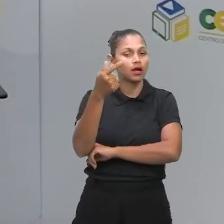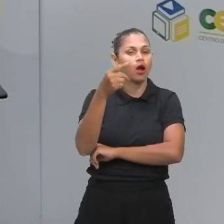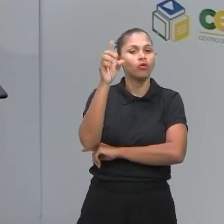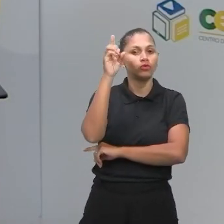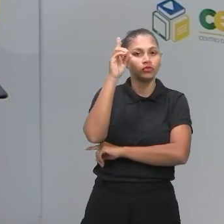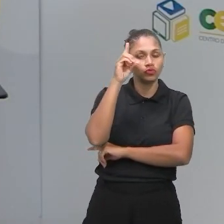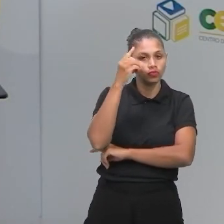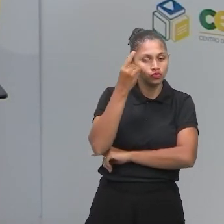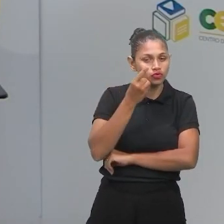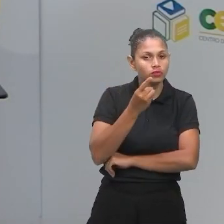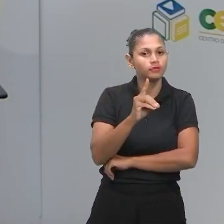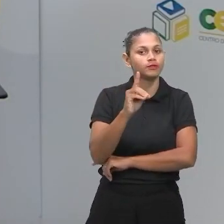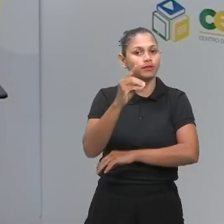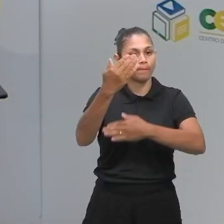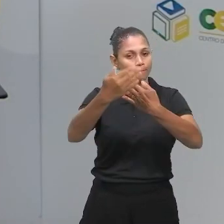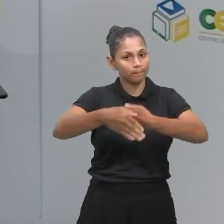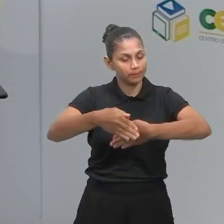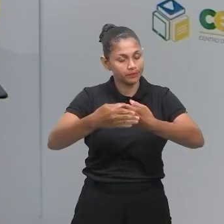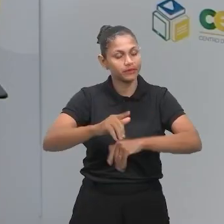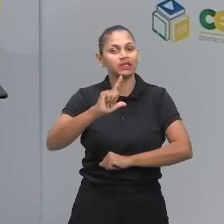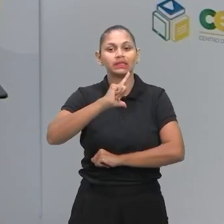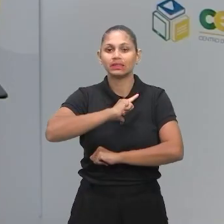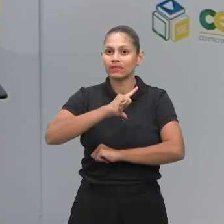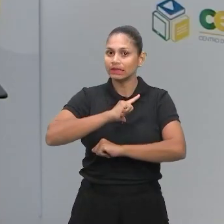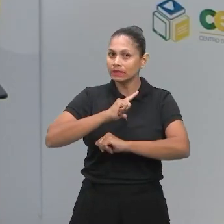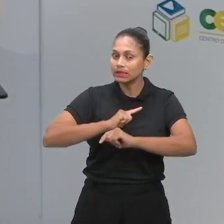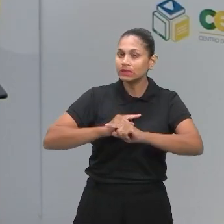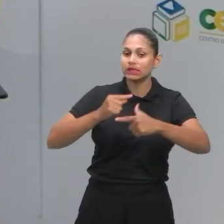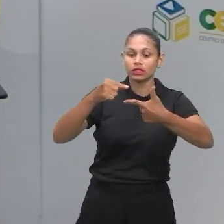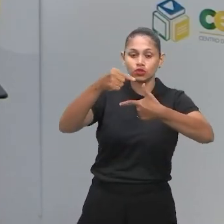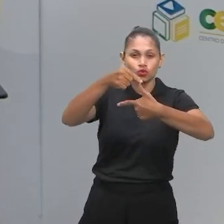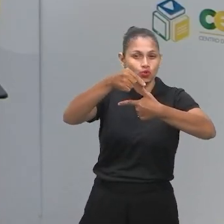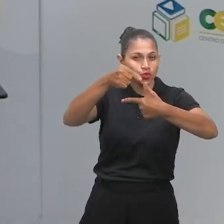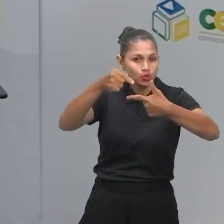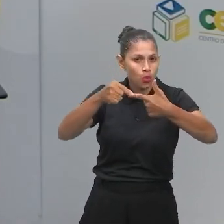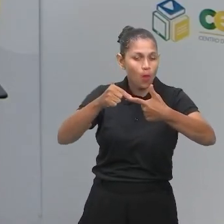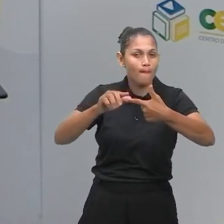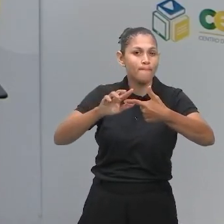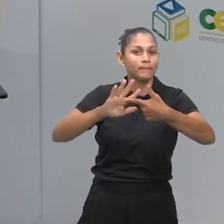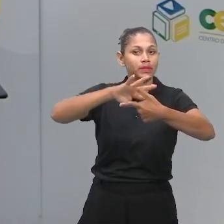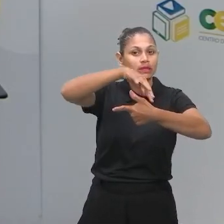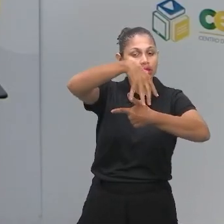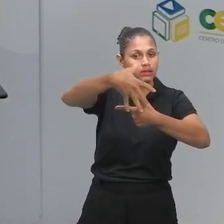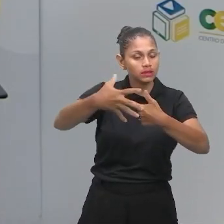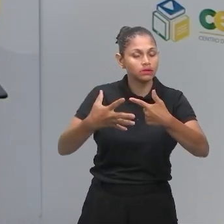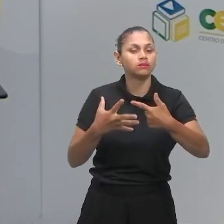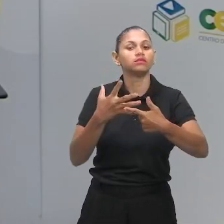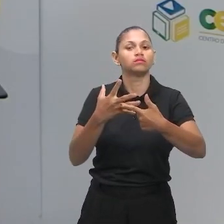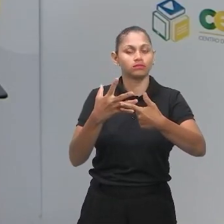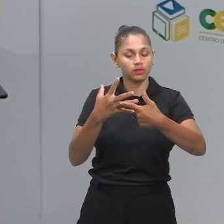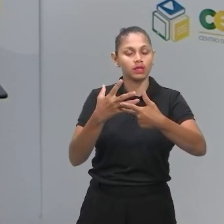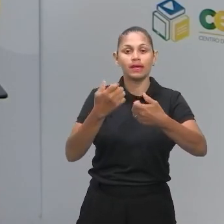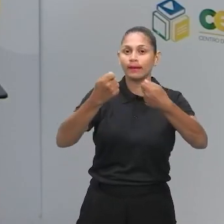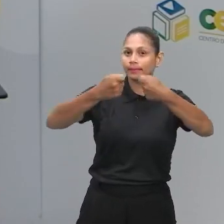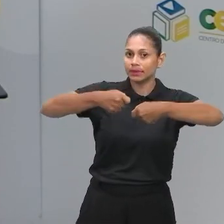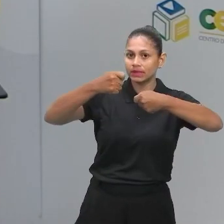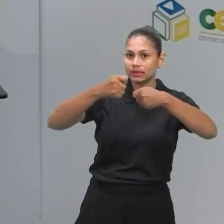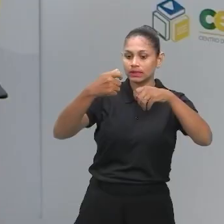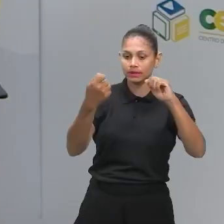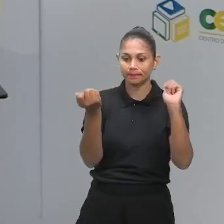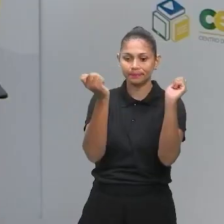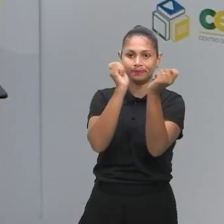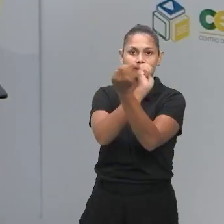muitas questões, principalmente envolvendo geometria espacial, que traz essas questões de conversão de unidades de medida.